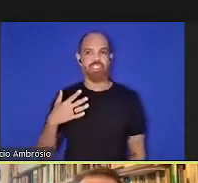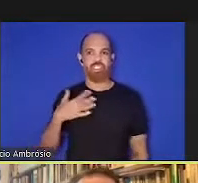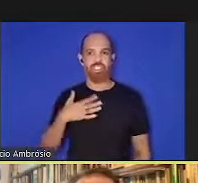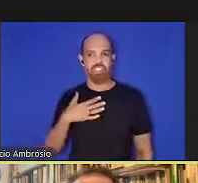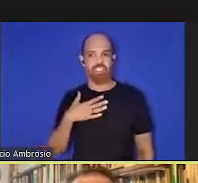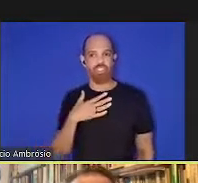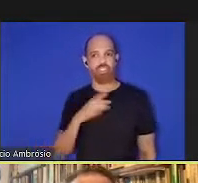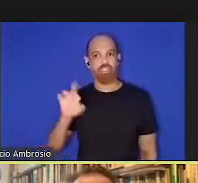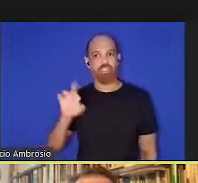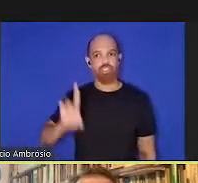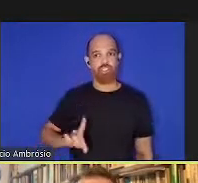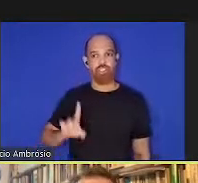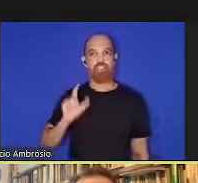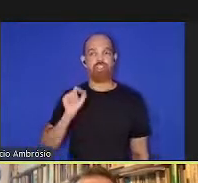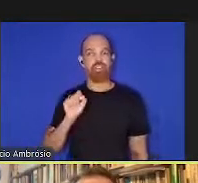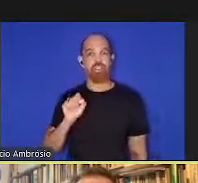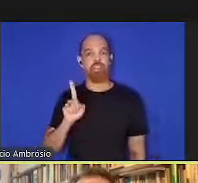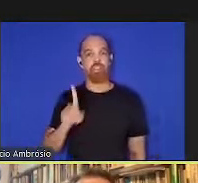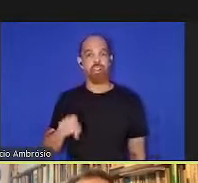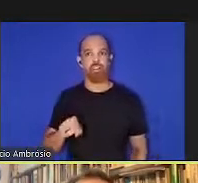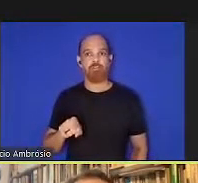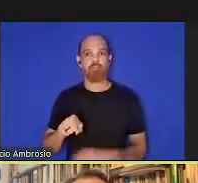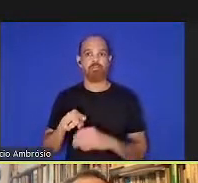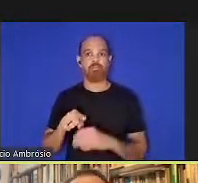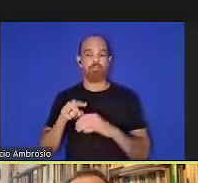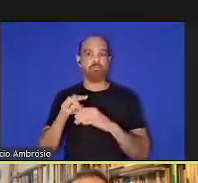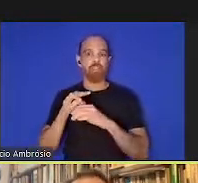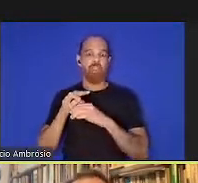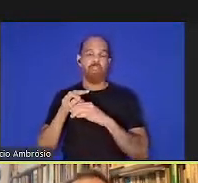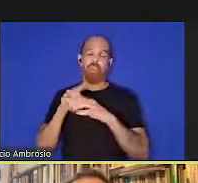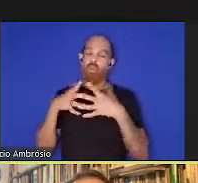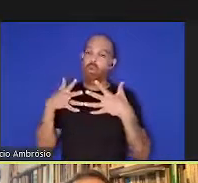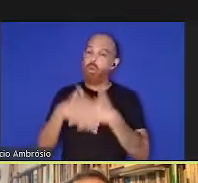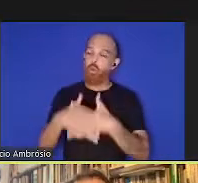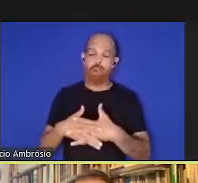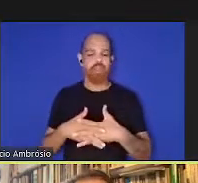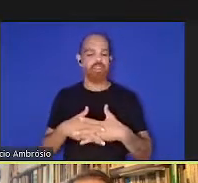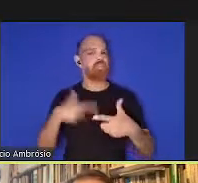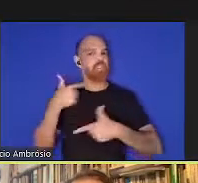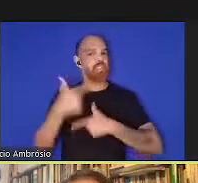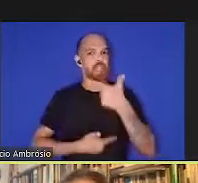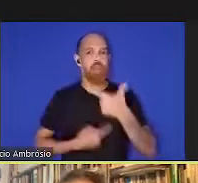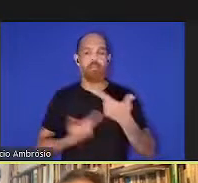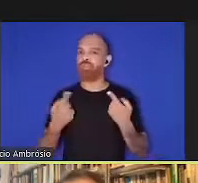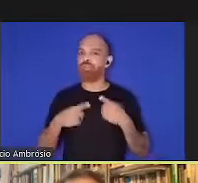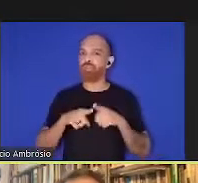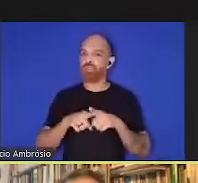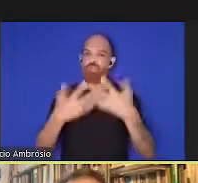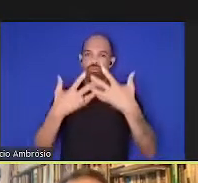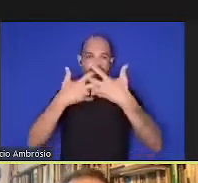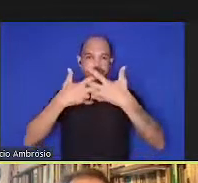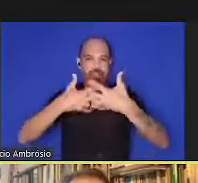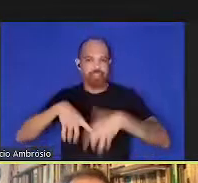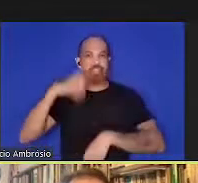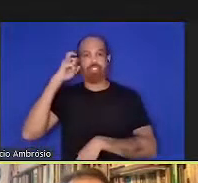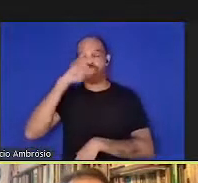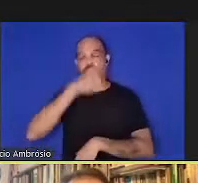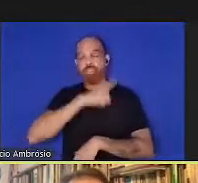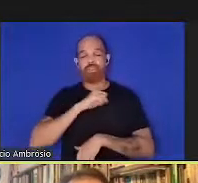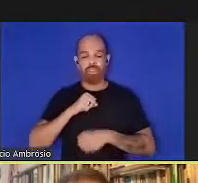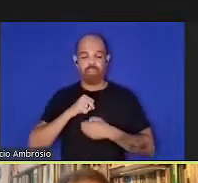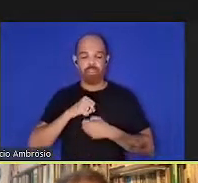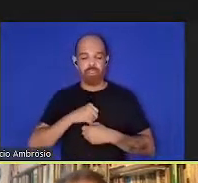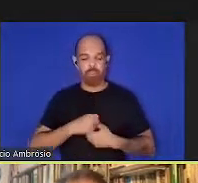essa resposta imune complexa, tudo trabalhando junto, fica muito difícil a troca de ar no